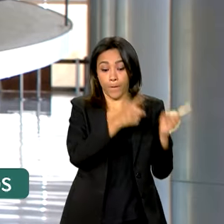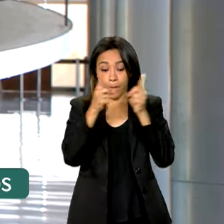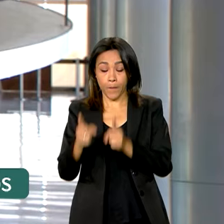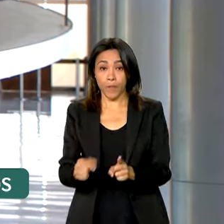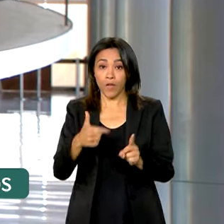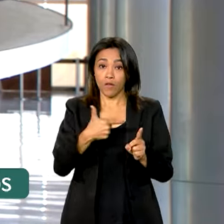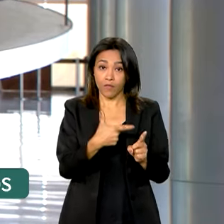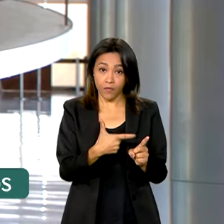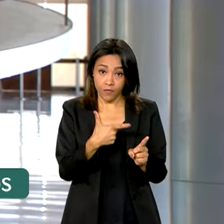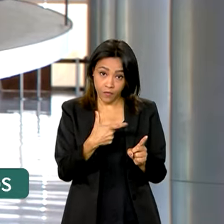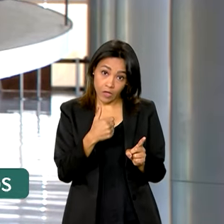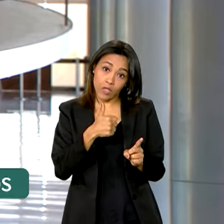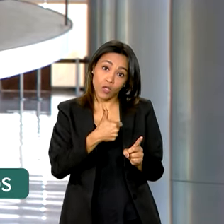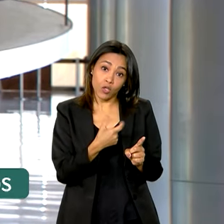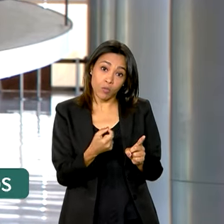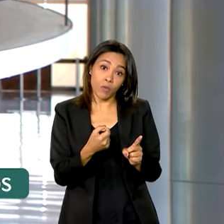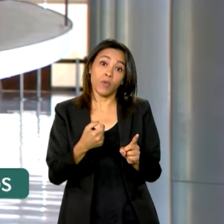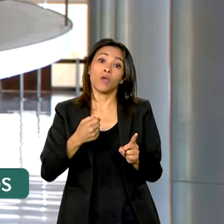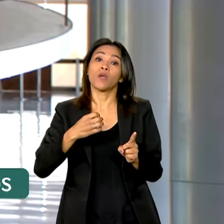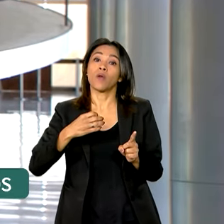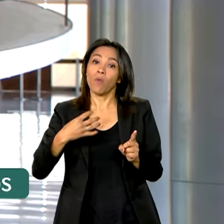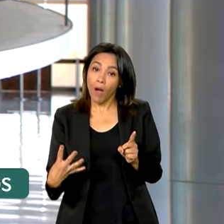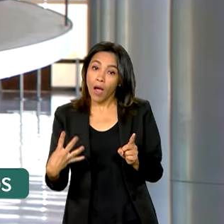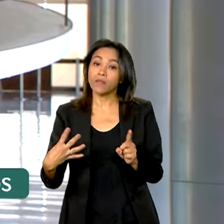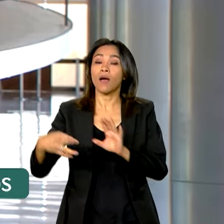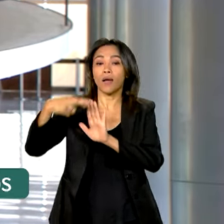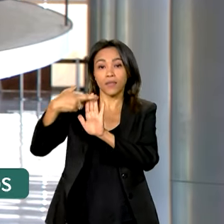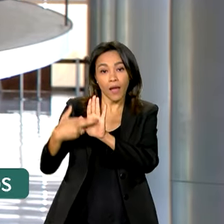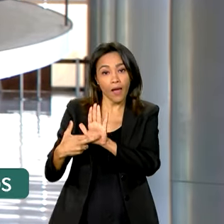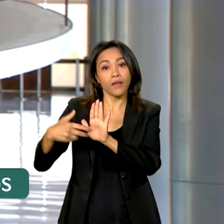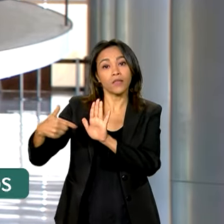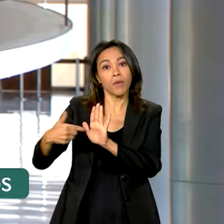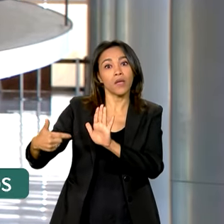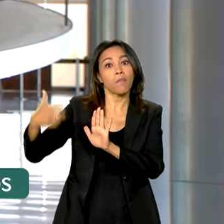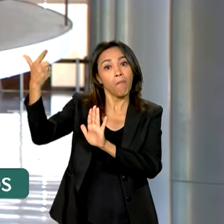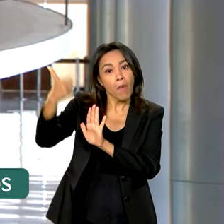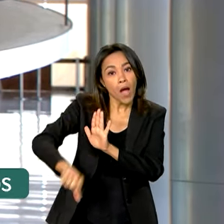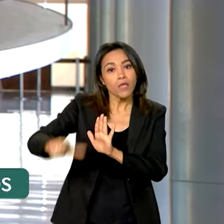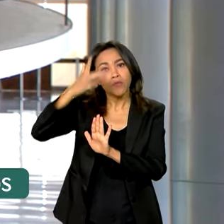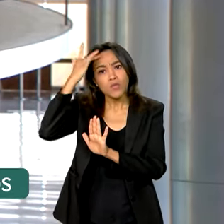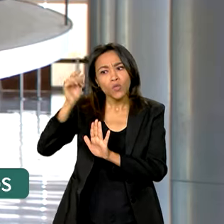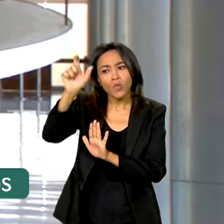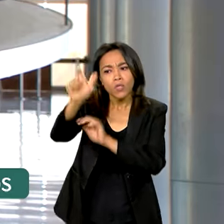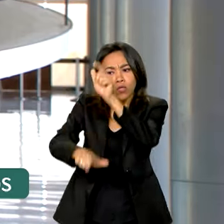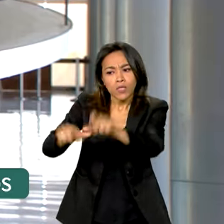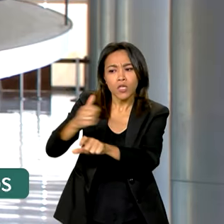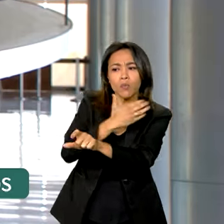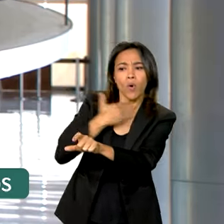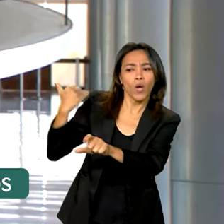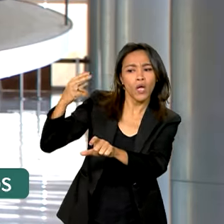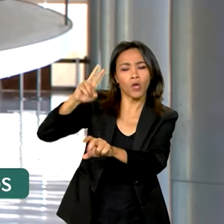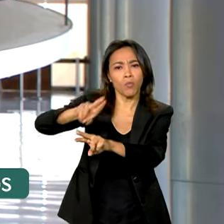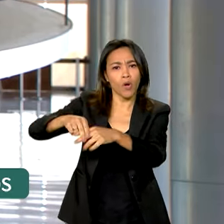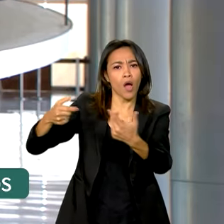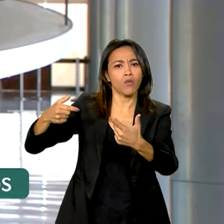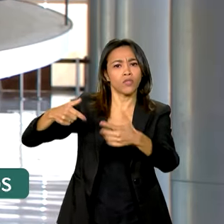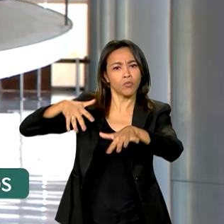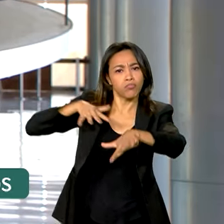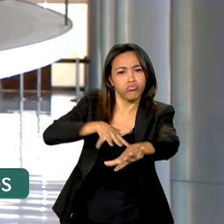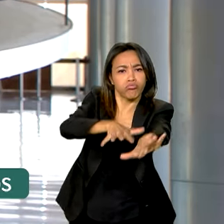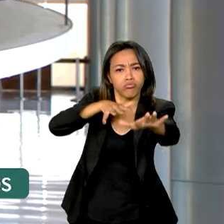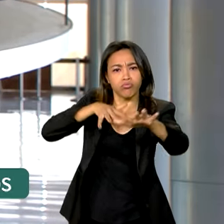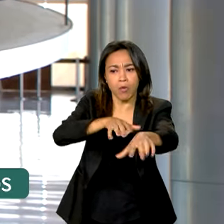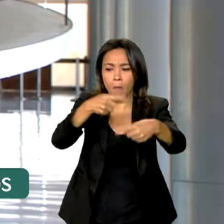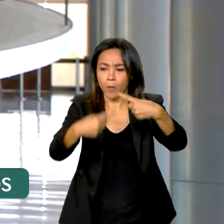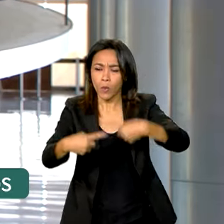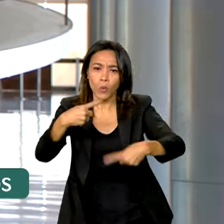os critérios foram novamente ampliados para incluir pessoas mortas por agentes públicos em manifestações, conflitos